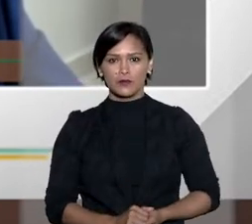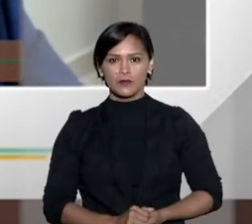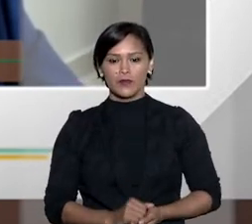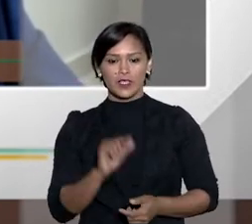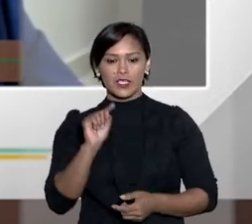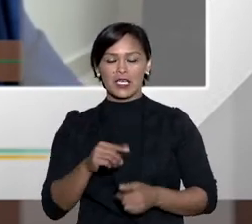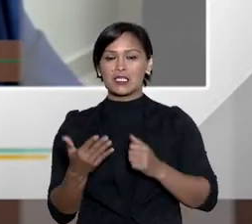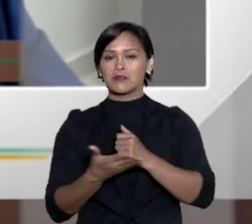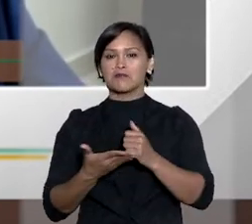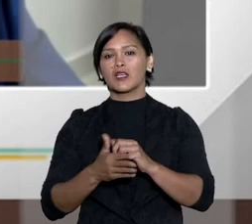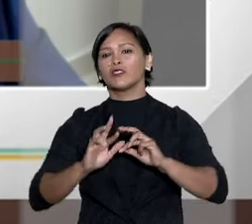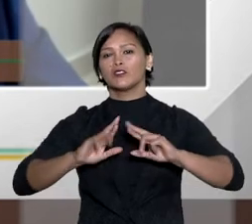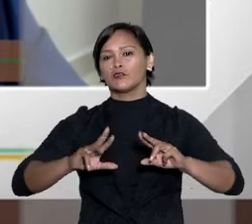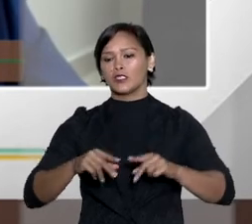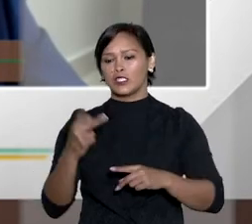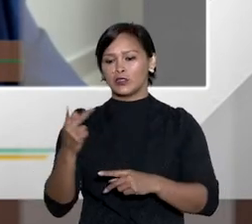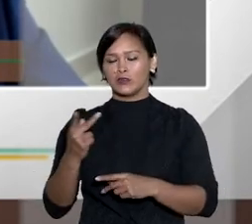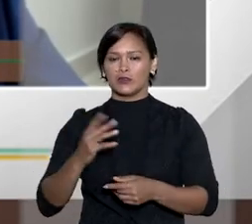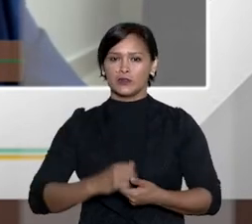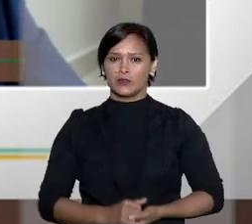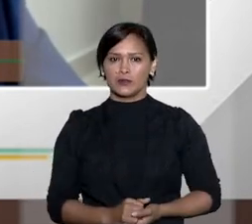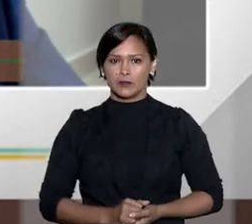Essa é basicamente a diferença.